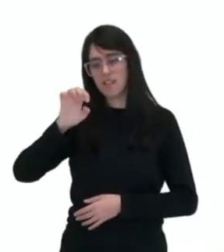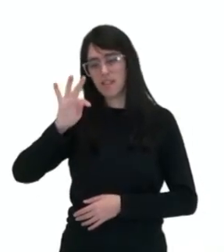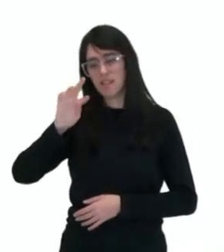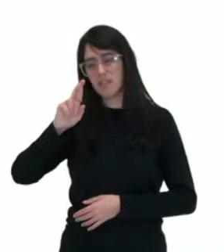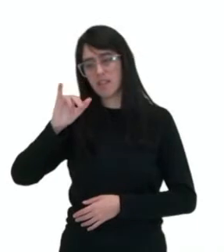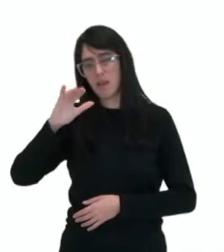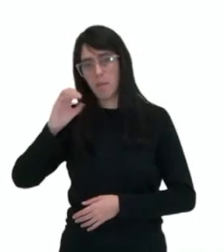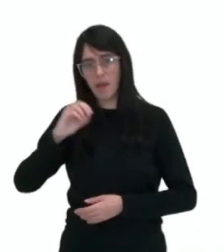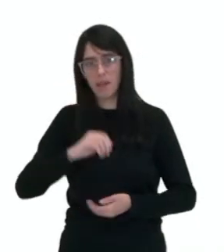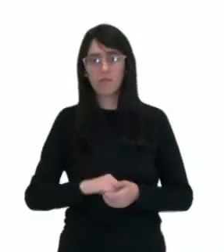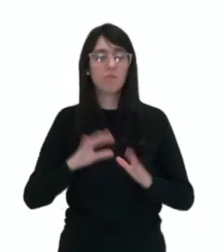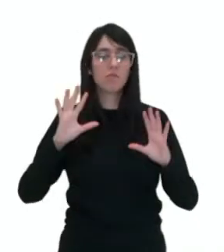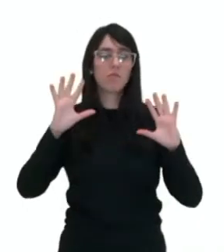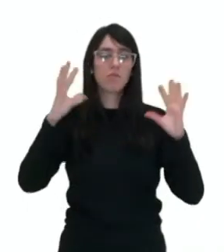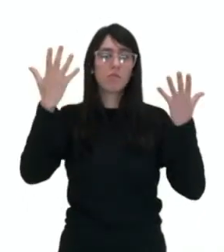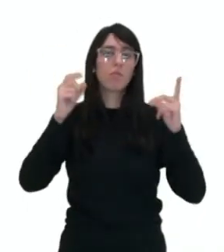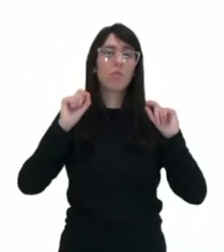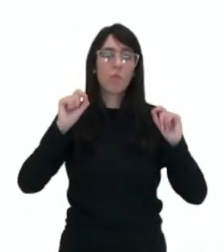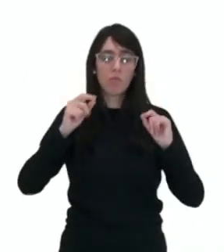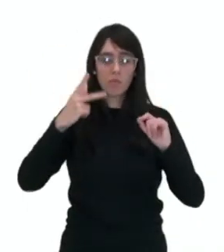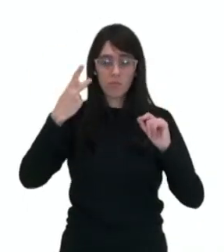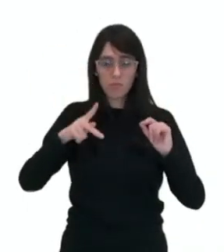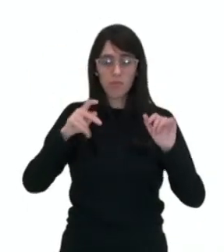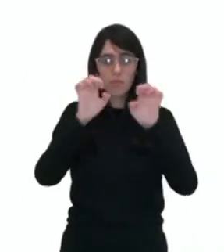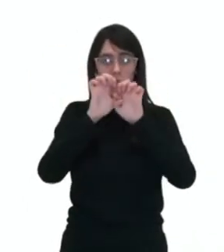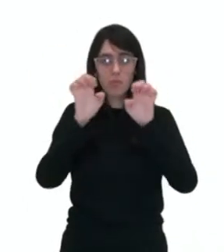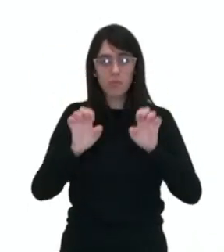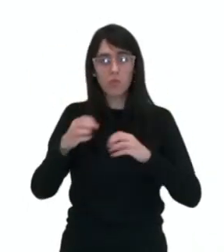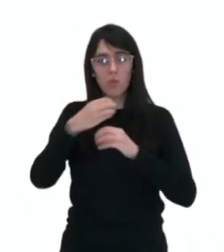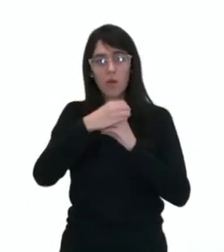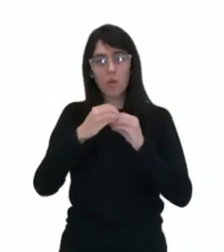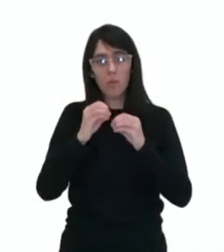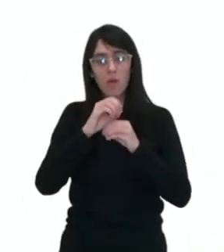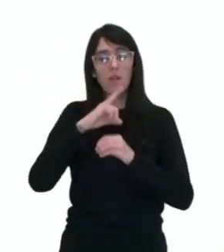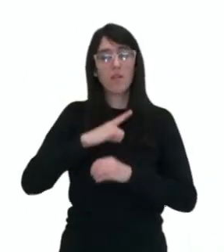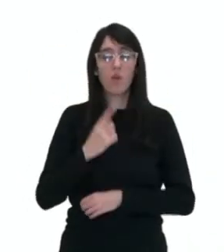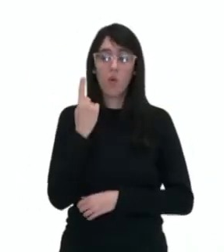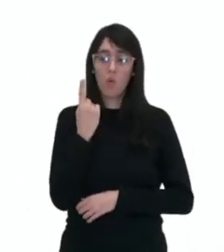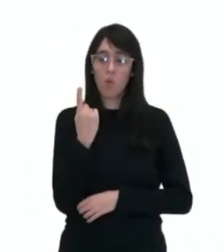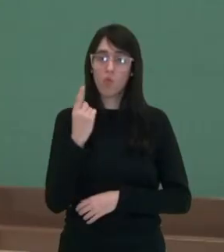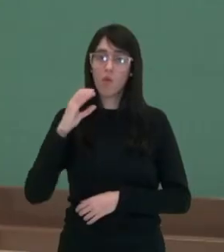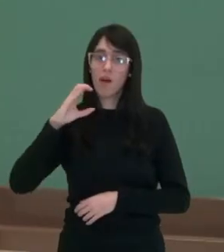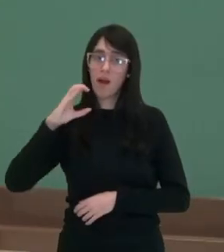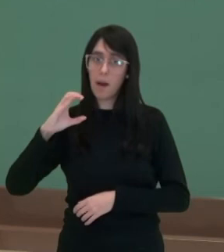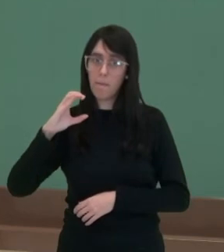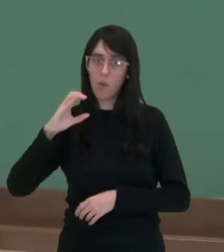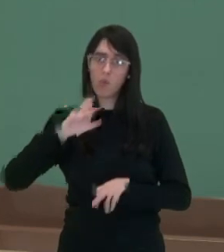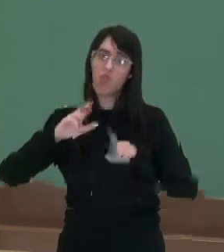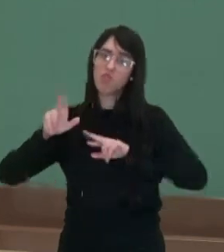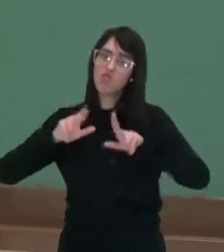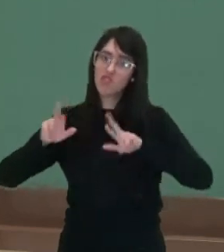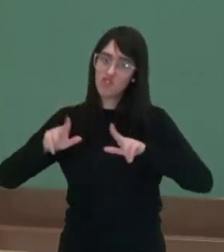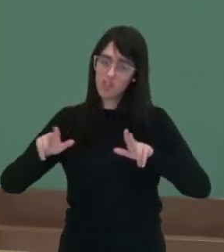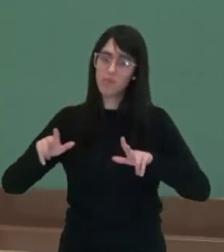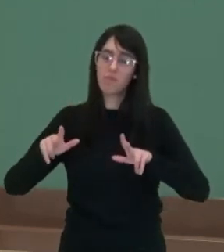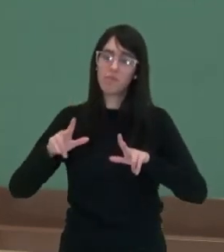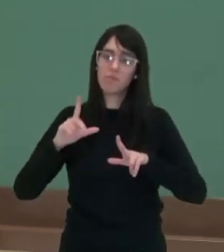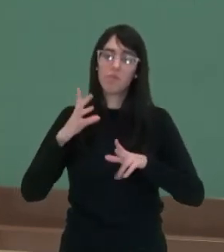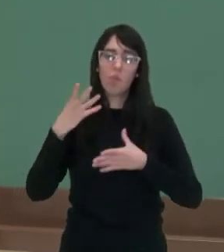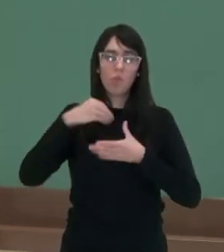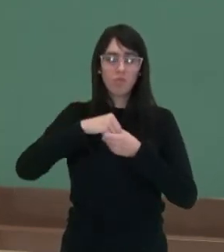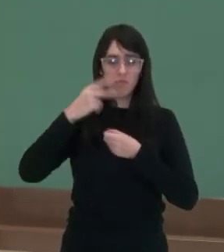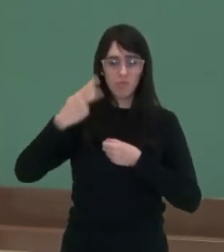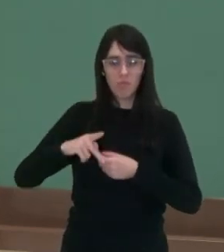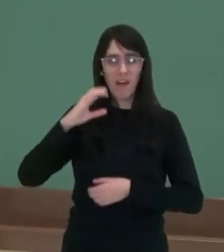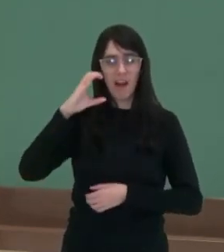Ocorre quando existir na estrutura da molécula pelo menos um carbono assimétrico ou quiral. Para que um átomo de carbono